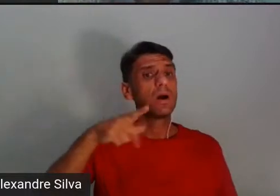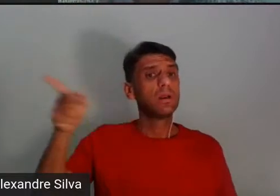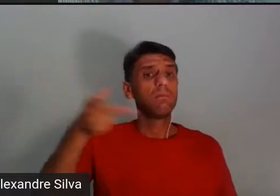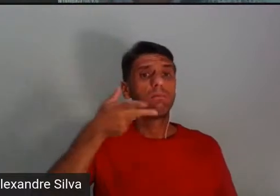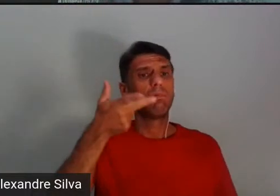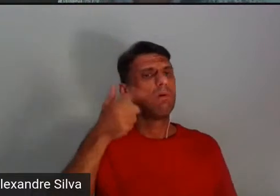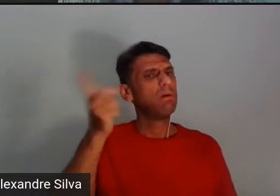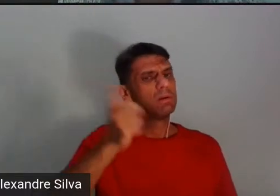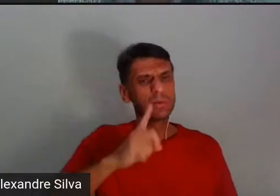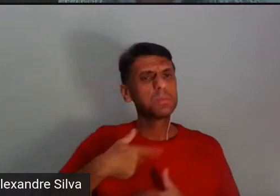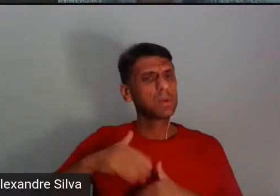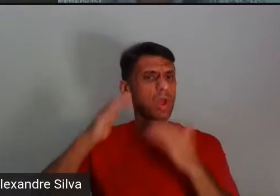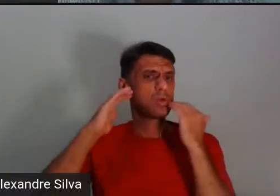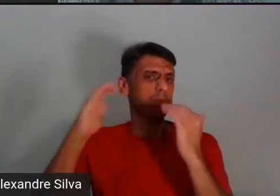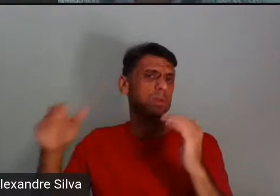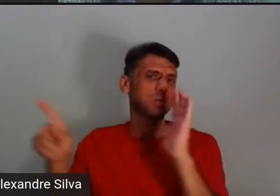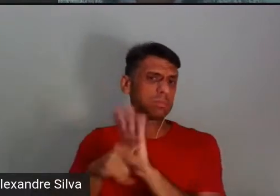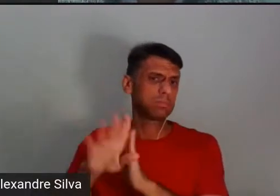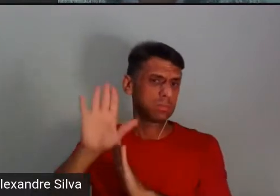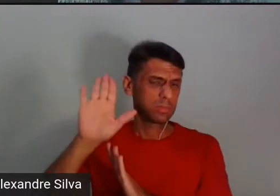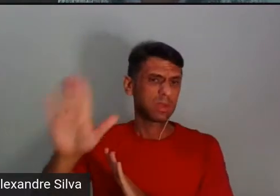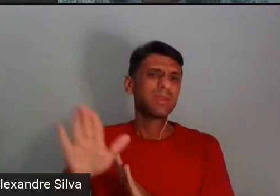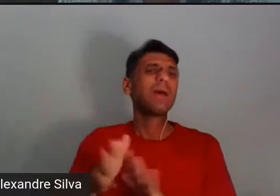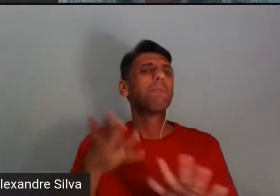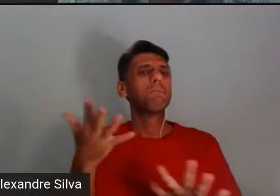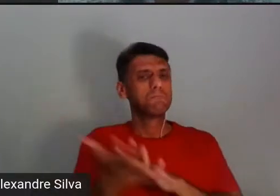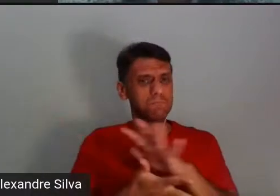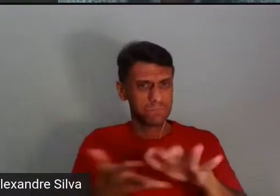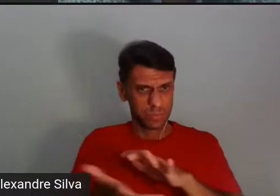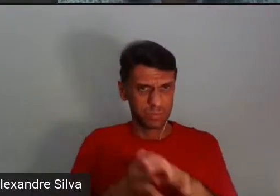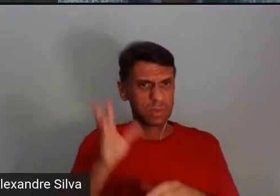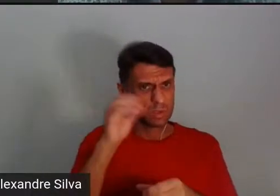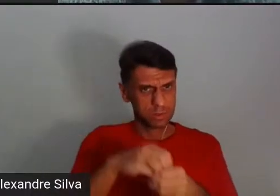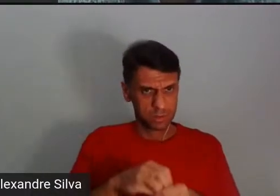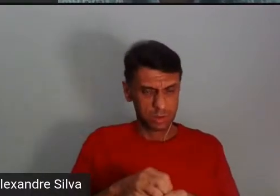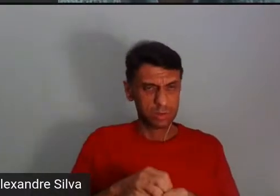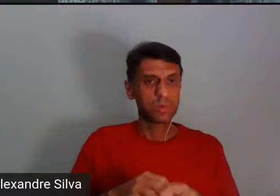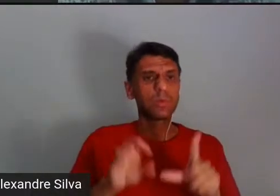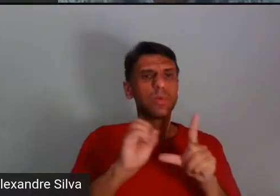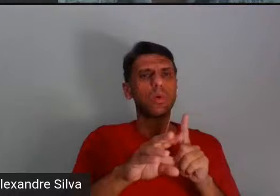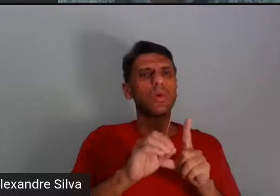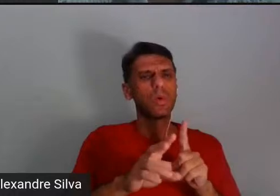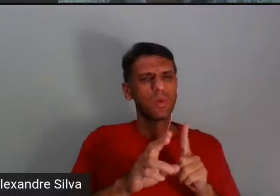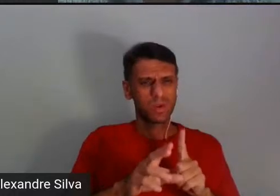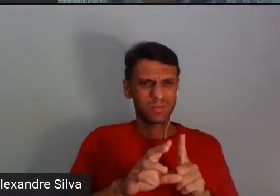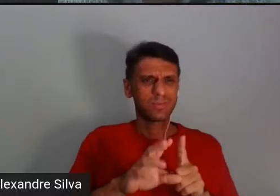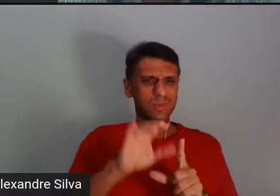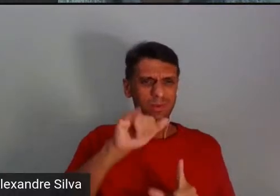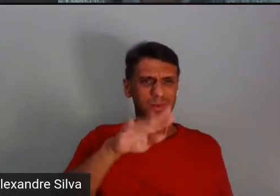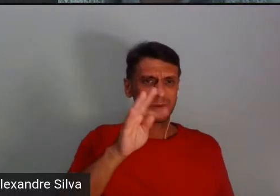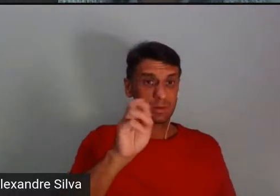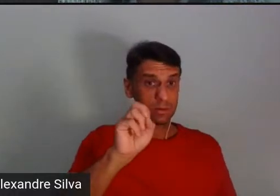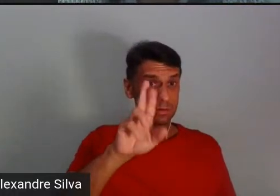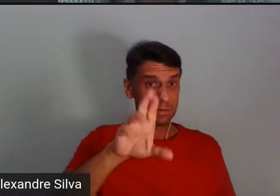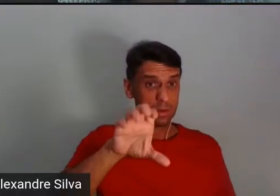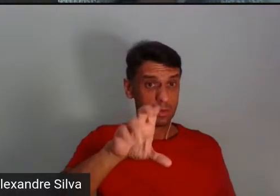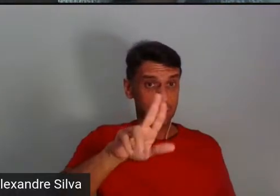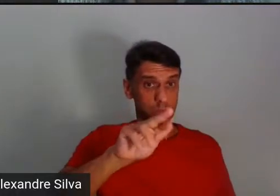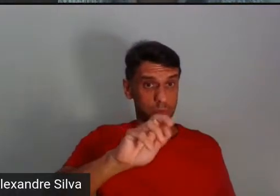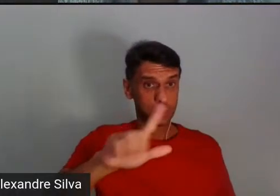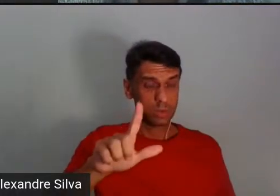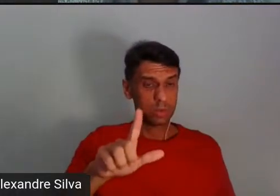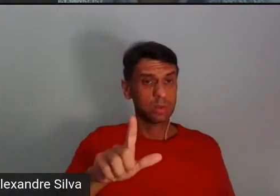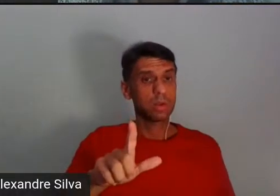mas a gente precisa respeitar isso e é o movimento que nós estamos tentando fazer no nosso curso de licenciatura intercultural. A língua materna é a língua